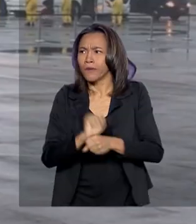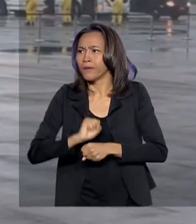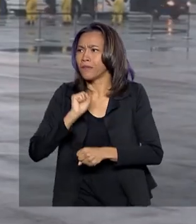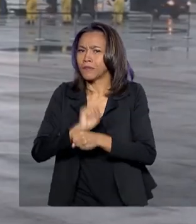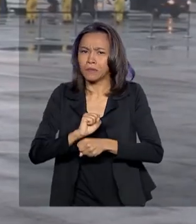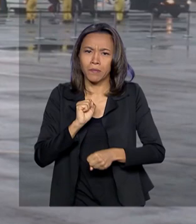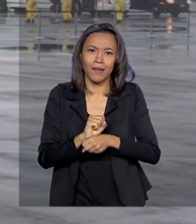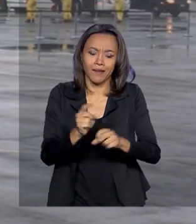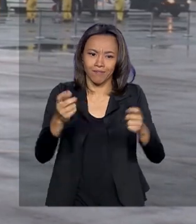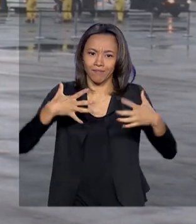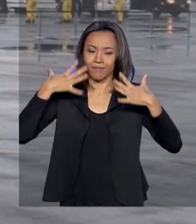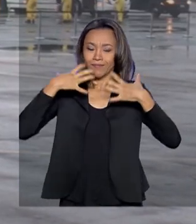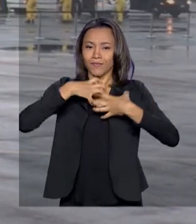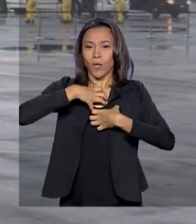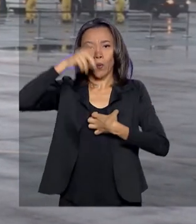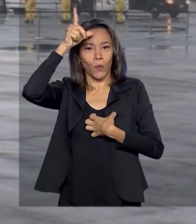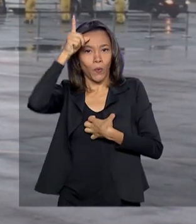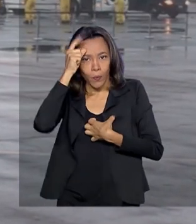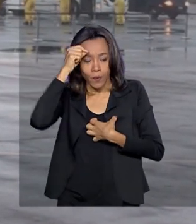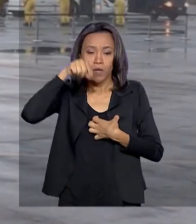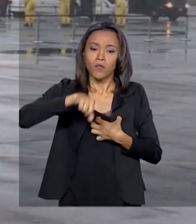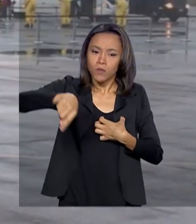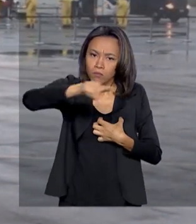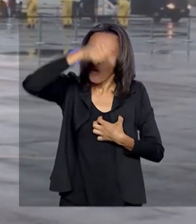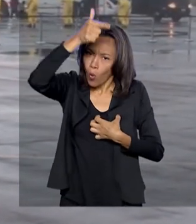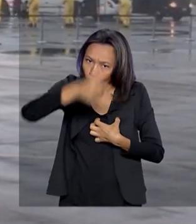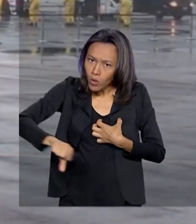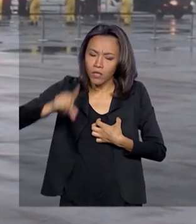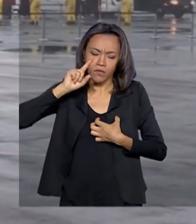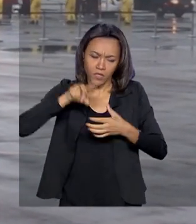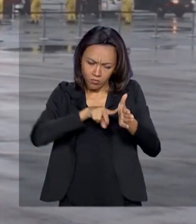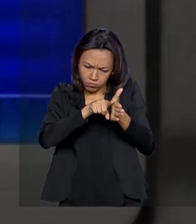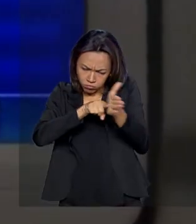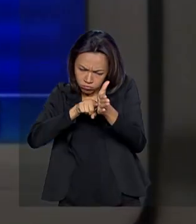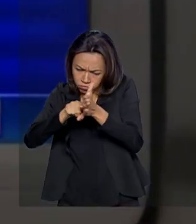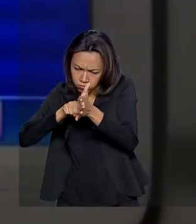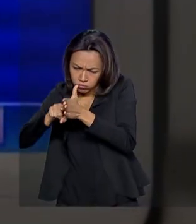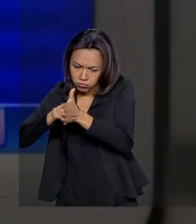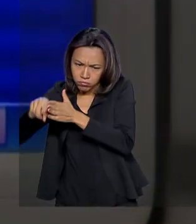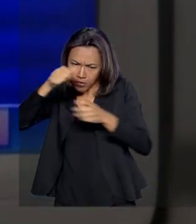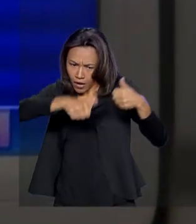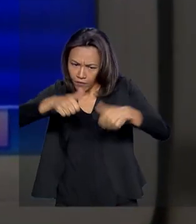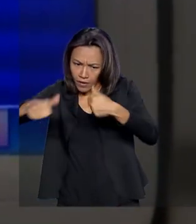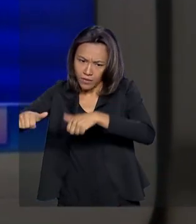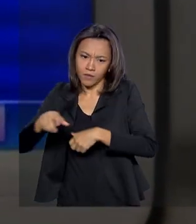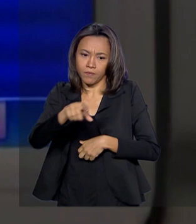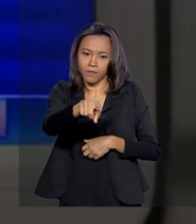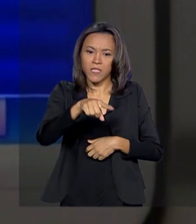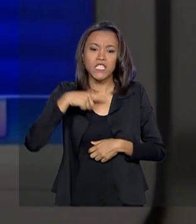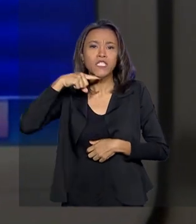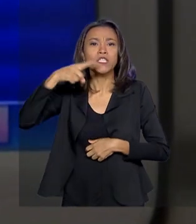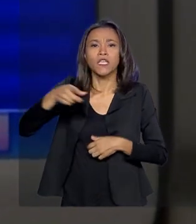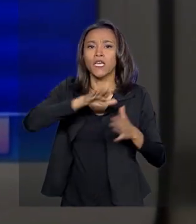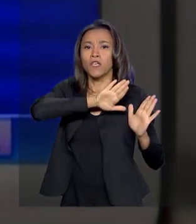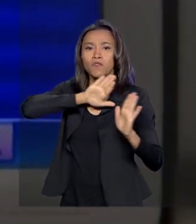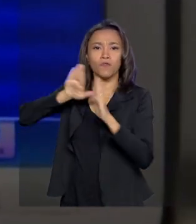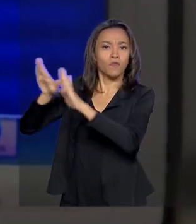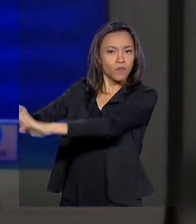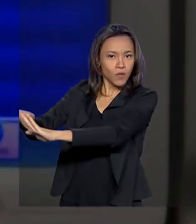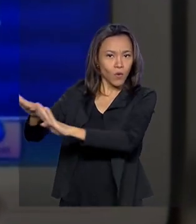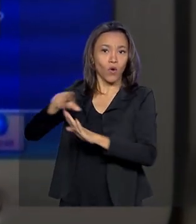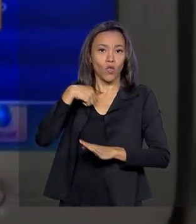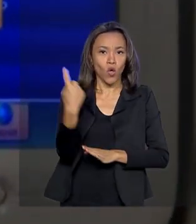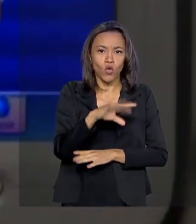No local, todos passaram por mais exames antes da quarentena. Somos um só povo, uma só